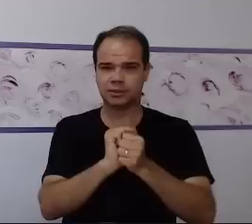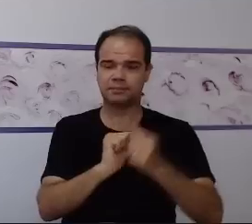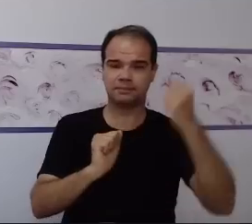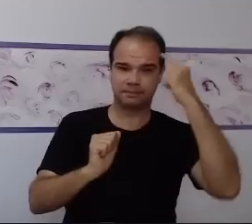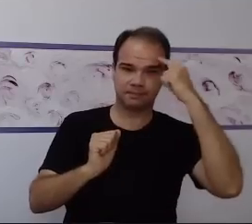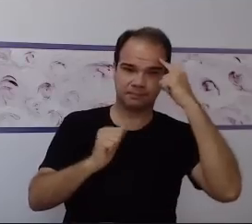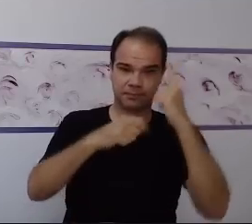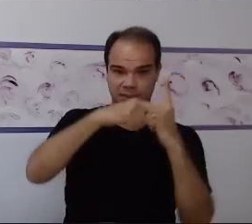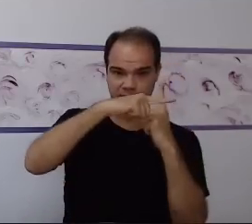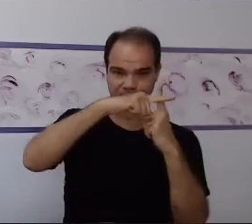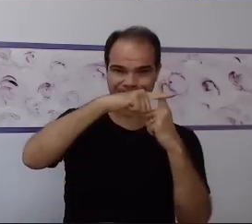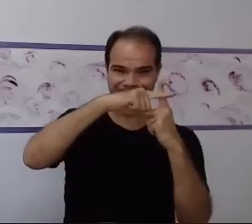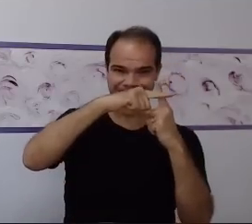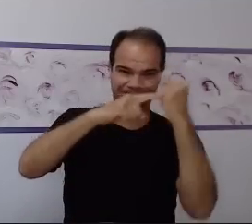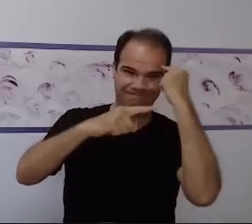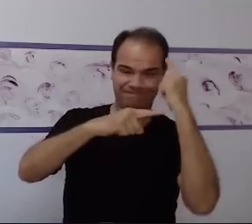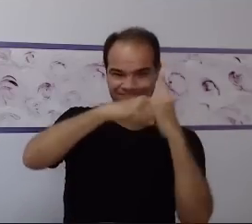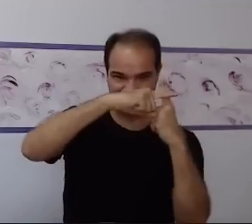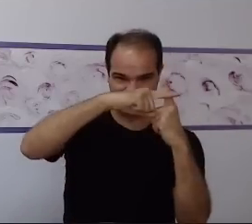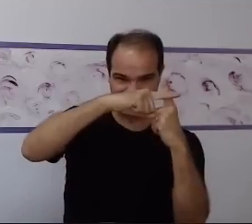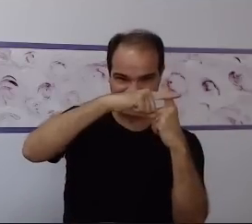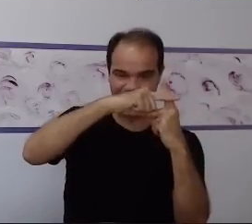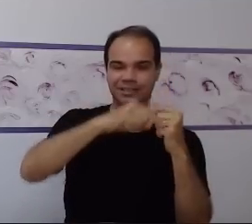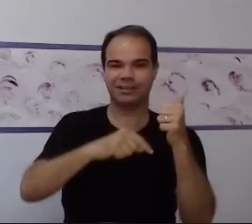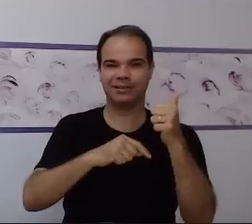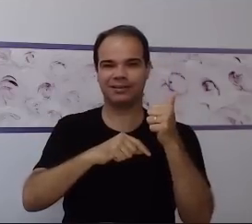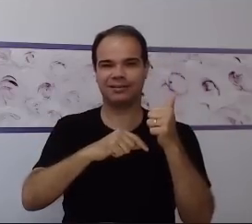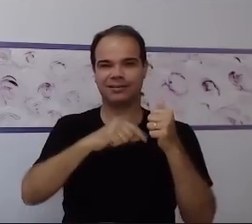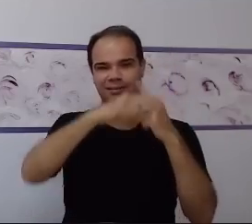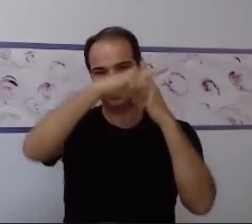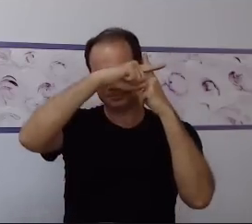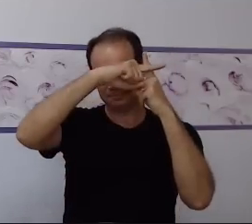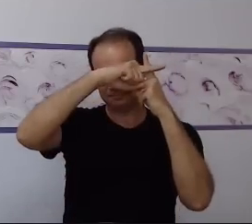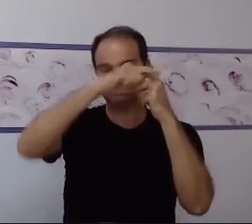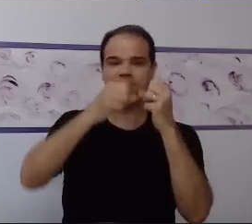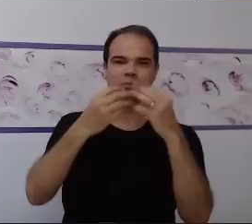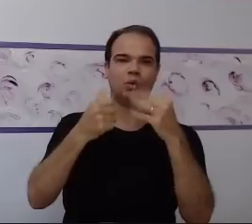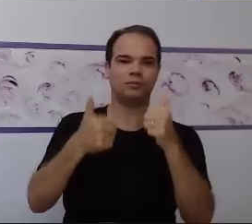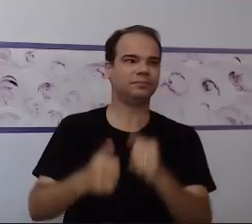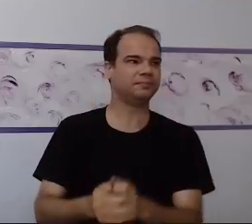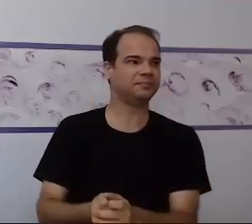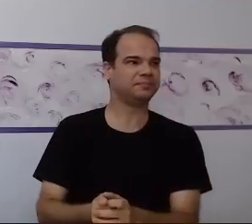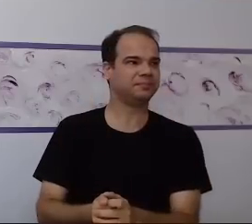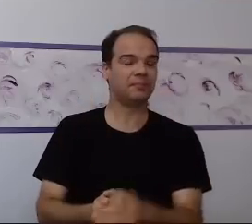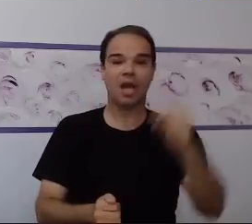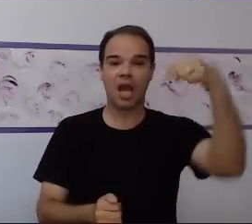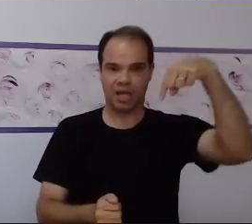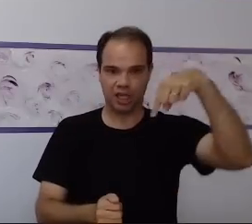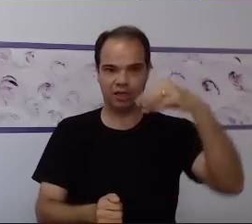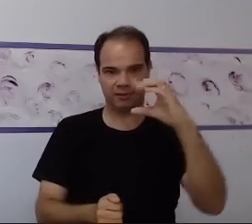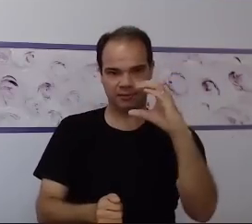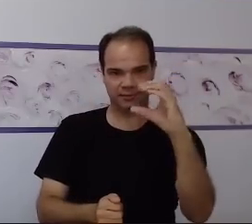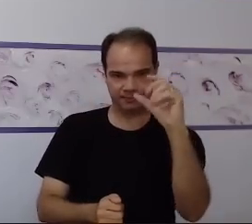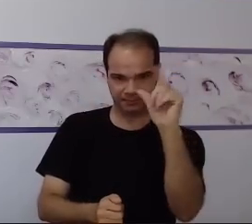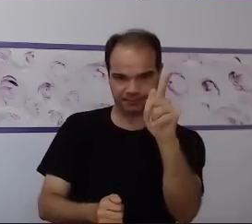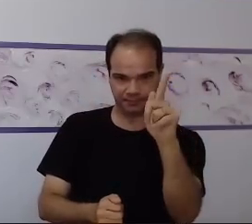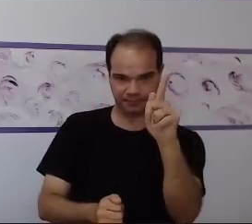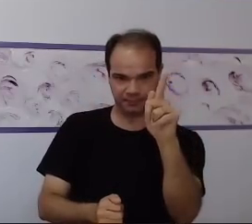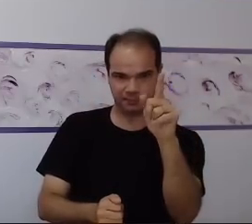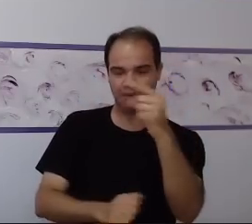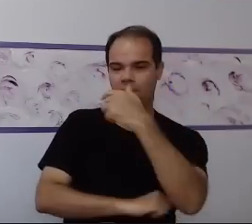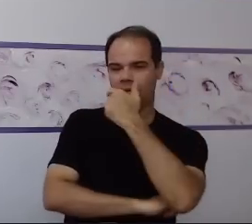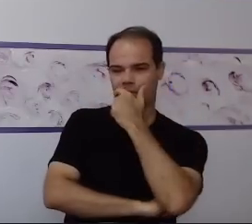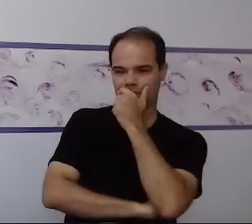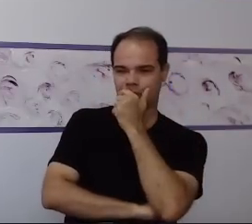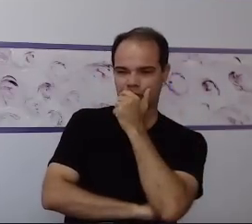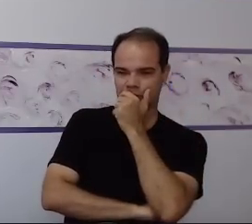Na rede municipal, nós trabalhamos muito com a questão da análise do comportamento aplicado, na rede municipal aqui de Campo Grande. E essa análise